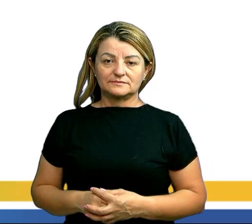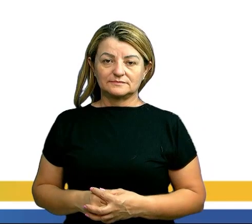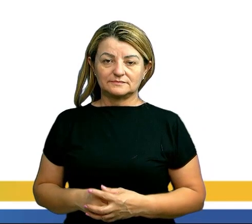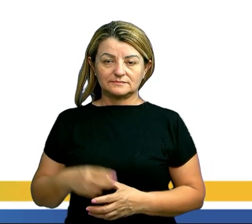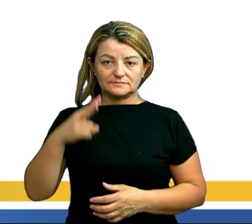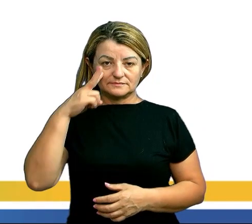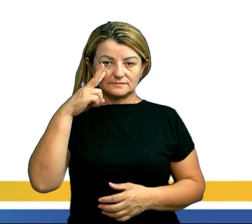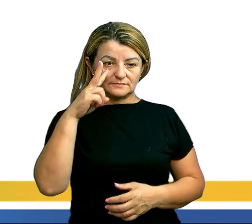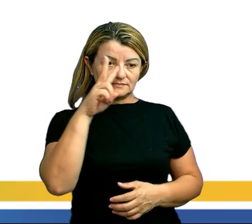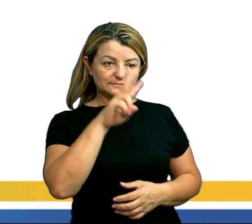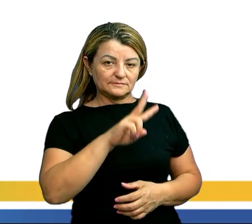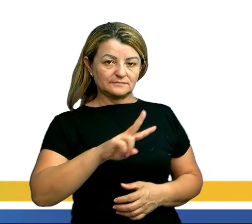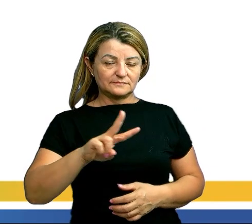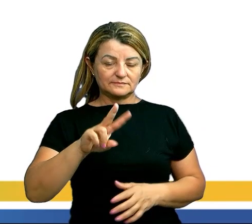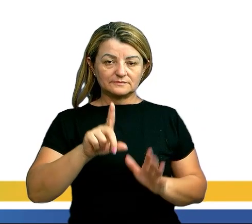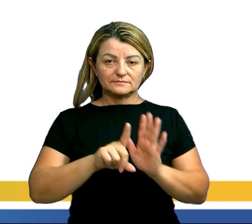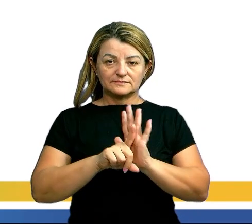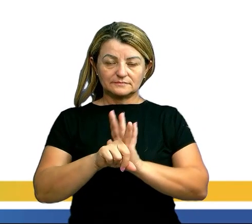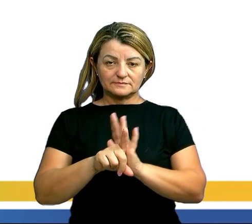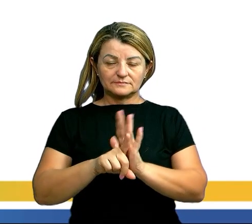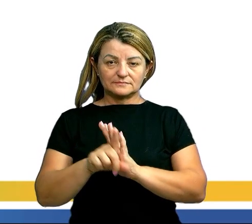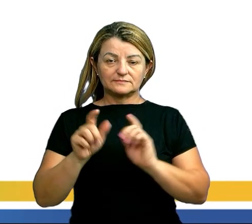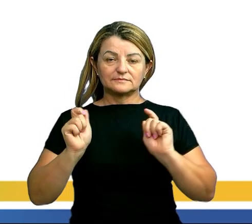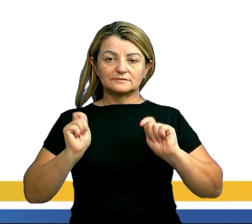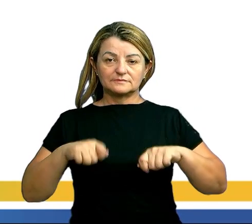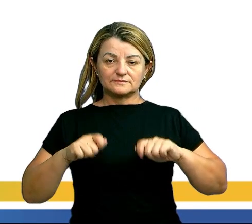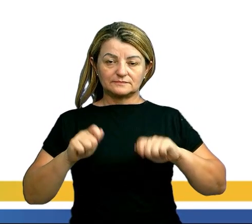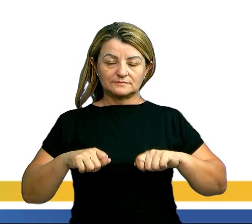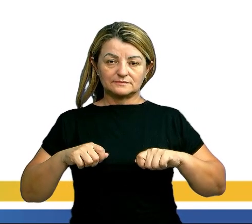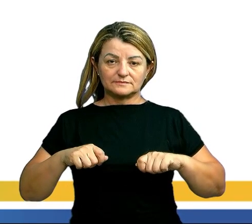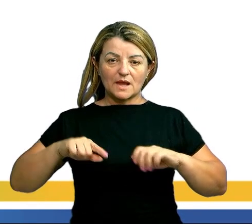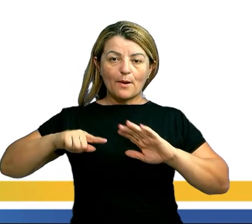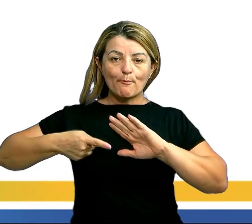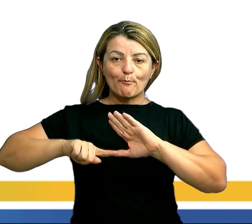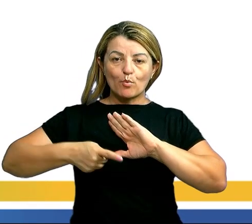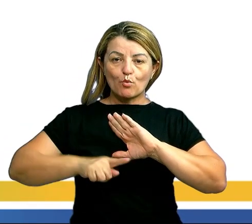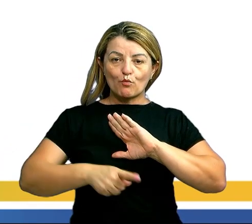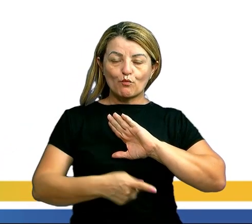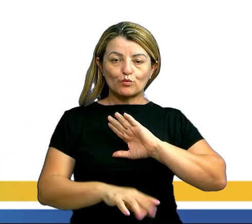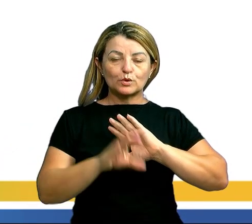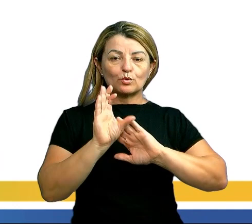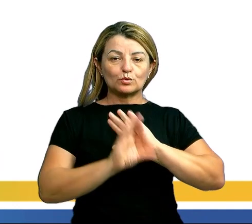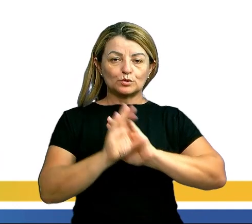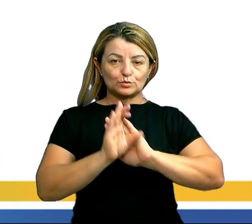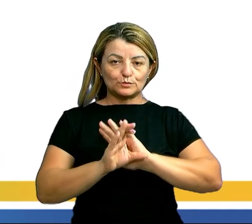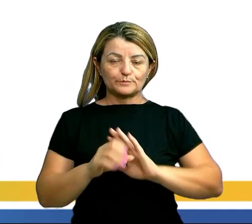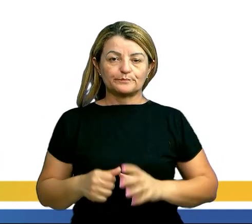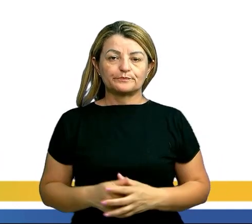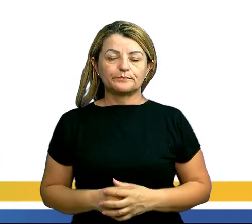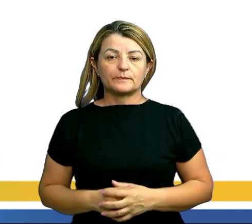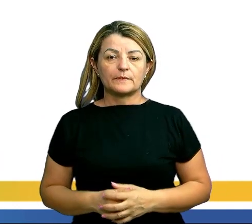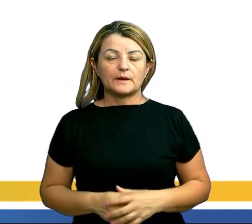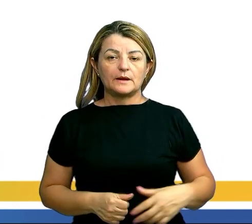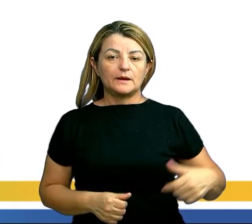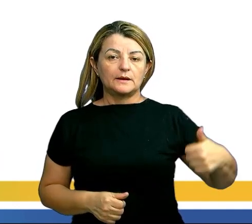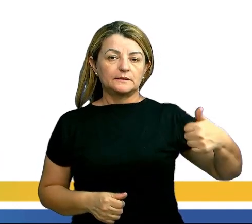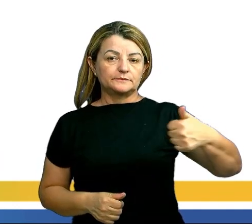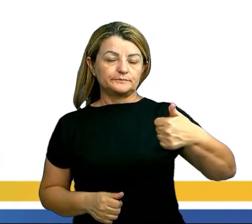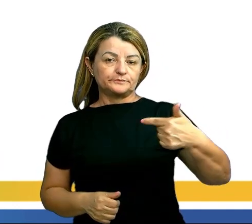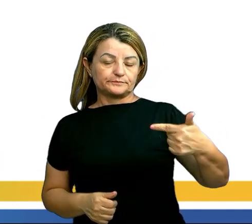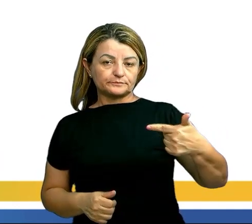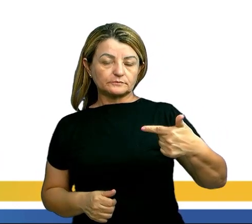vejamos agora uma última questão para que possamos aqui aprofundar ainda mais nosso conteúdo na questão 12